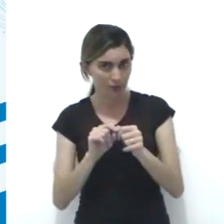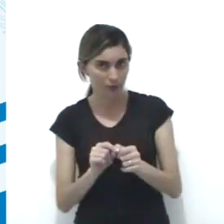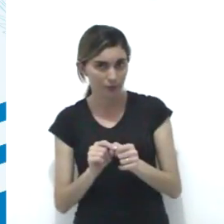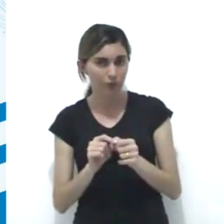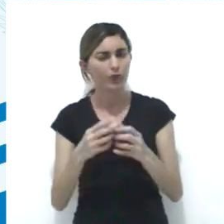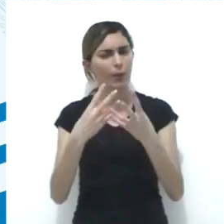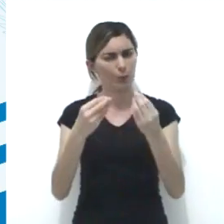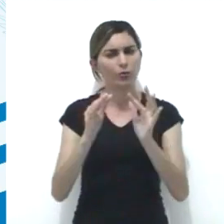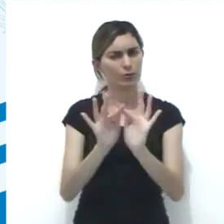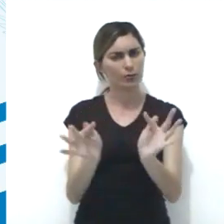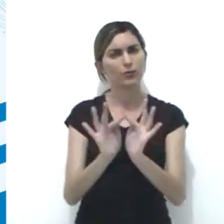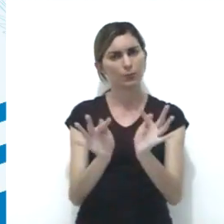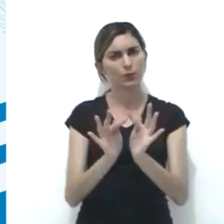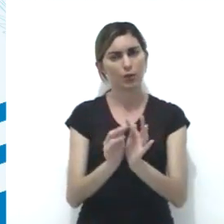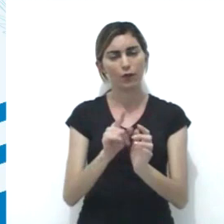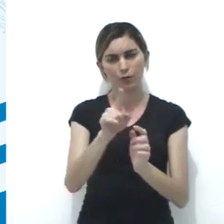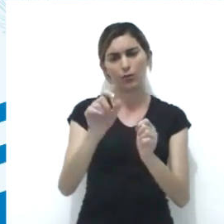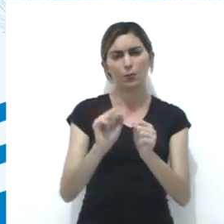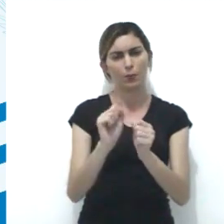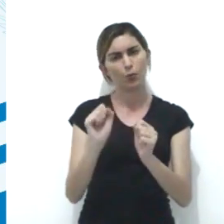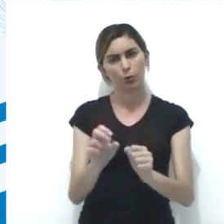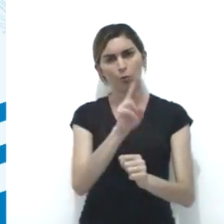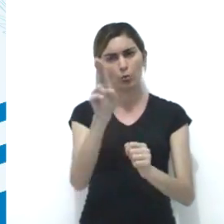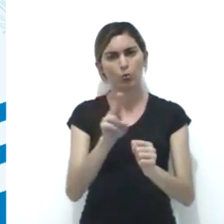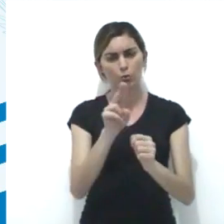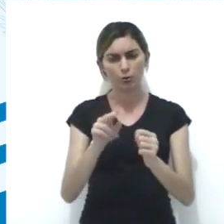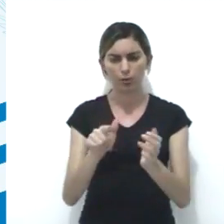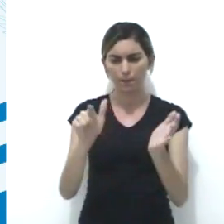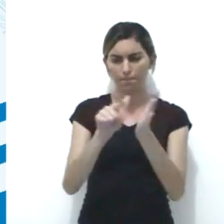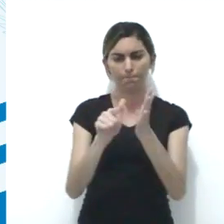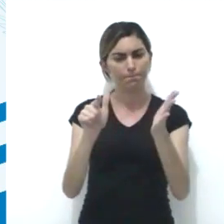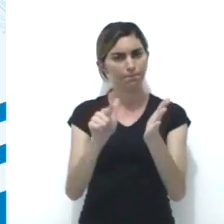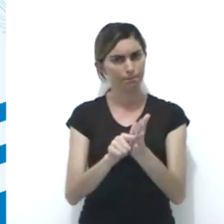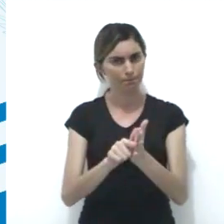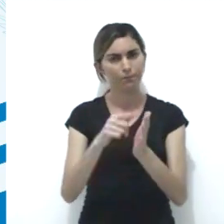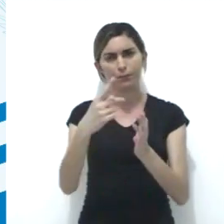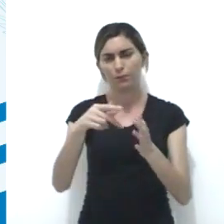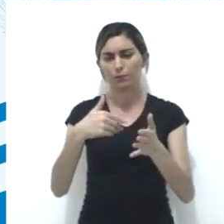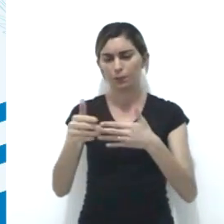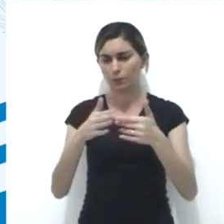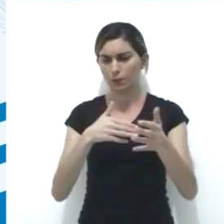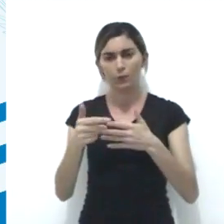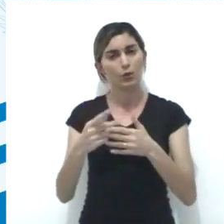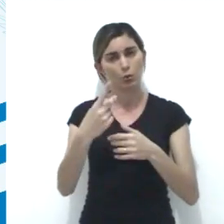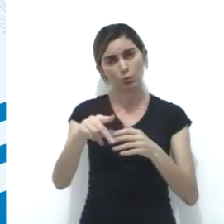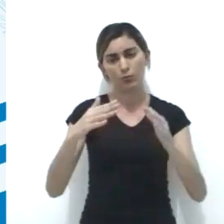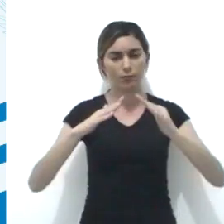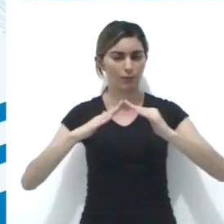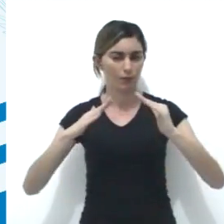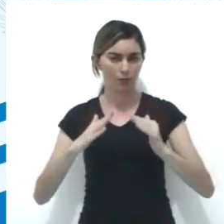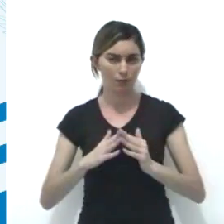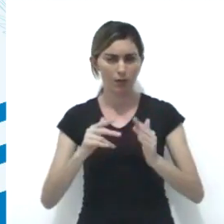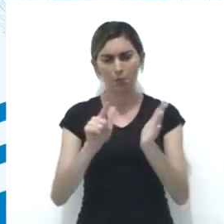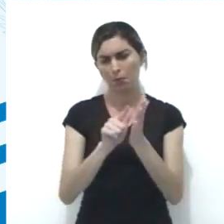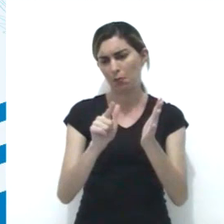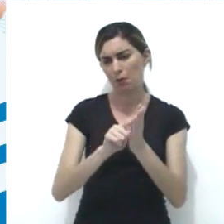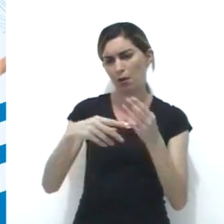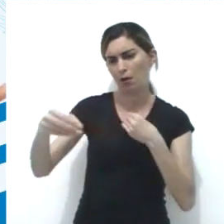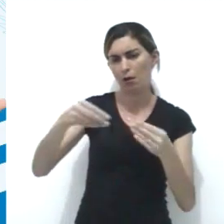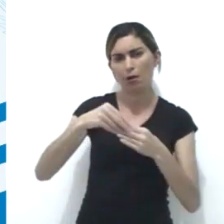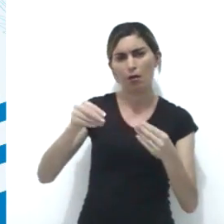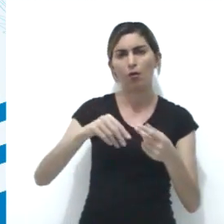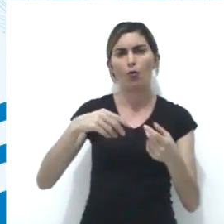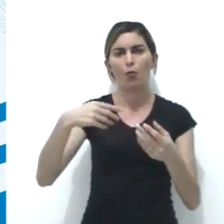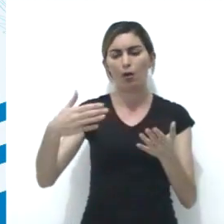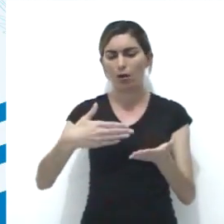Como fazer? Muito simples, você pode utilizar uma superfície de papel que estiver disponível na sua casa, um